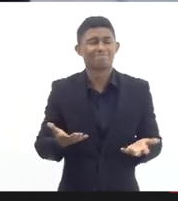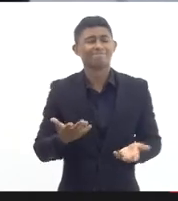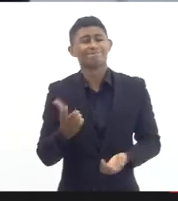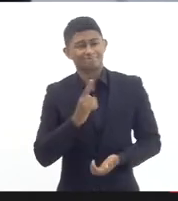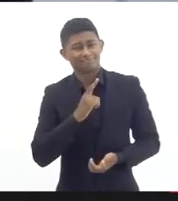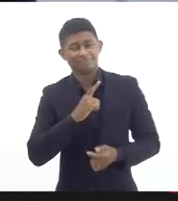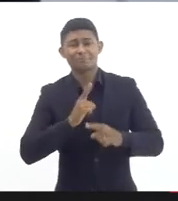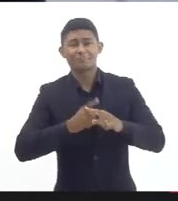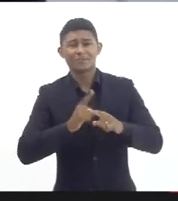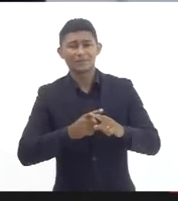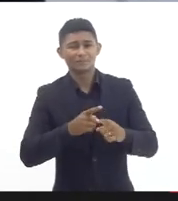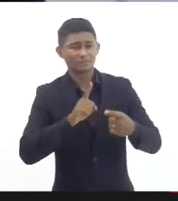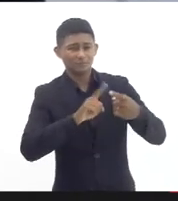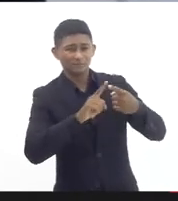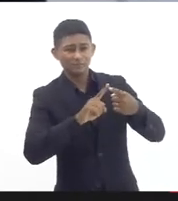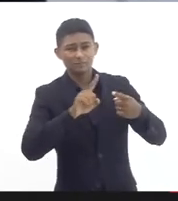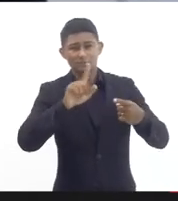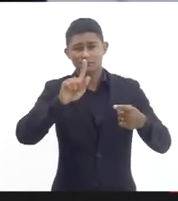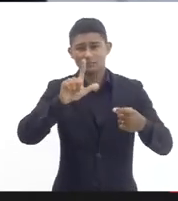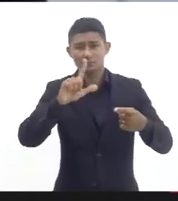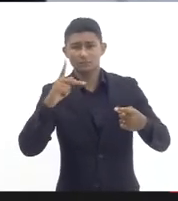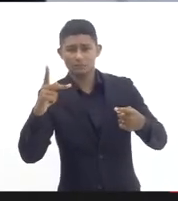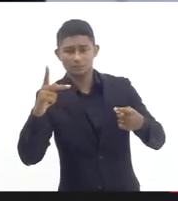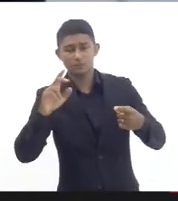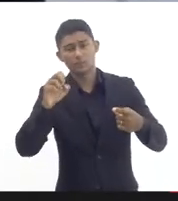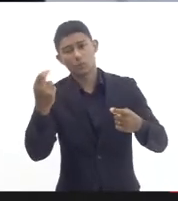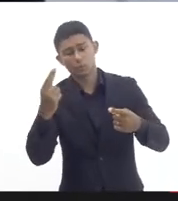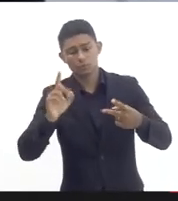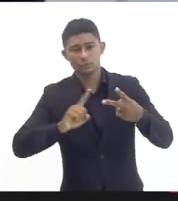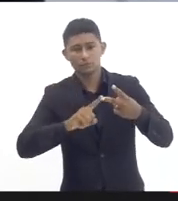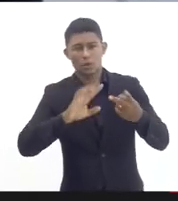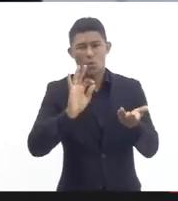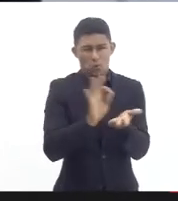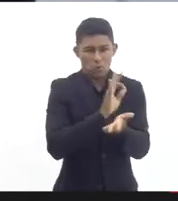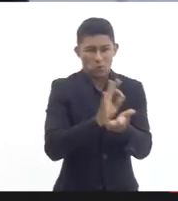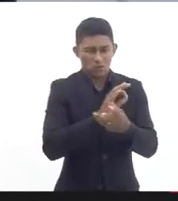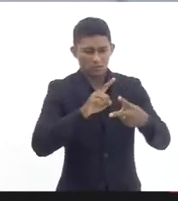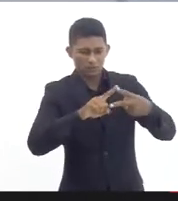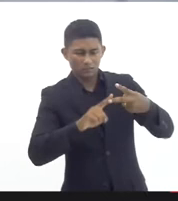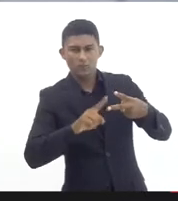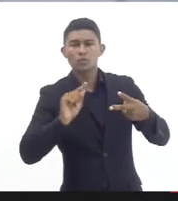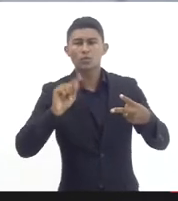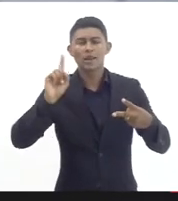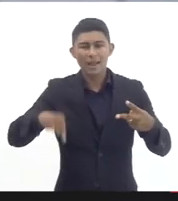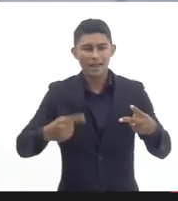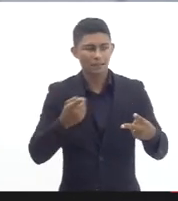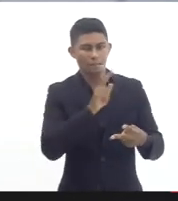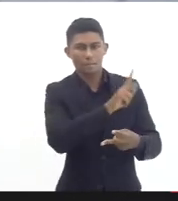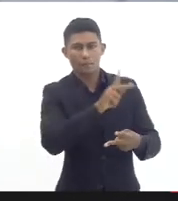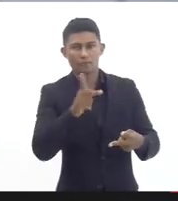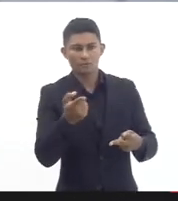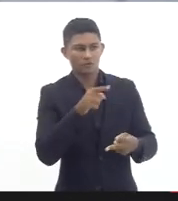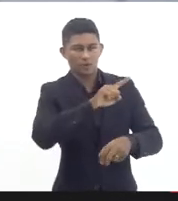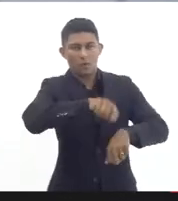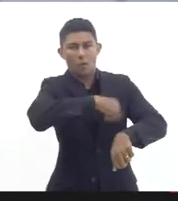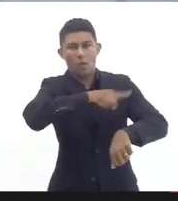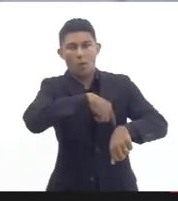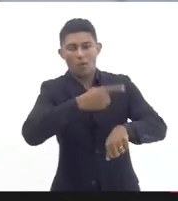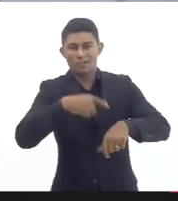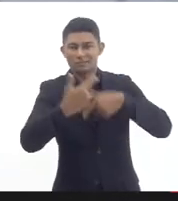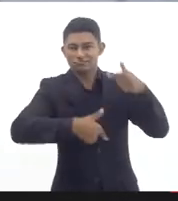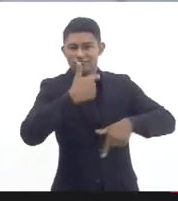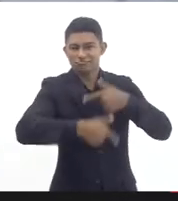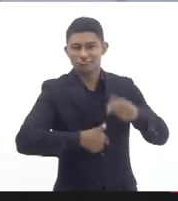como o contrato elas utilizam por base o piso inicial do professor a 16 horas e para